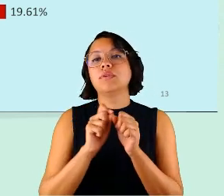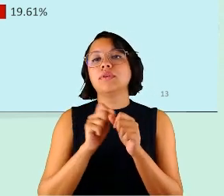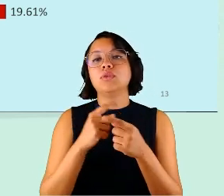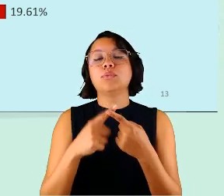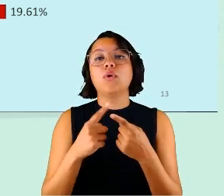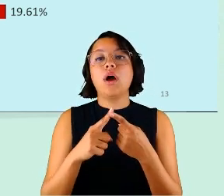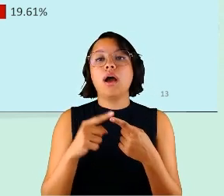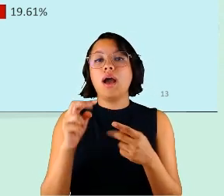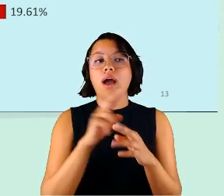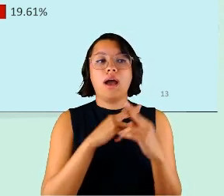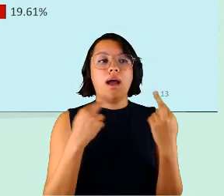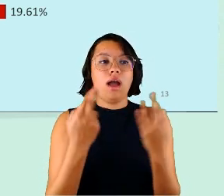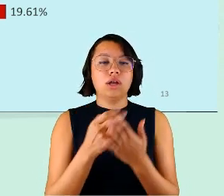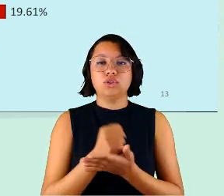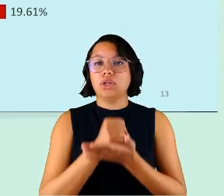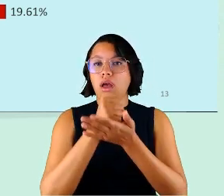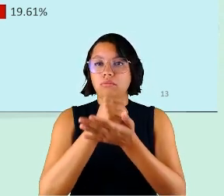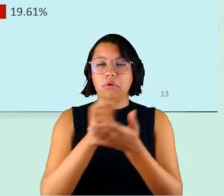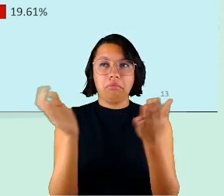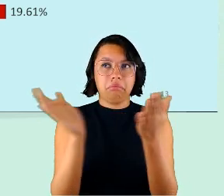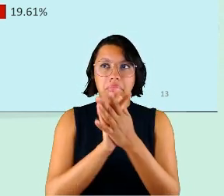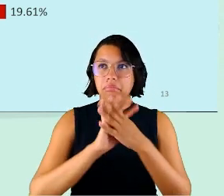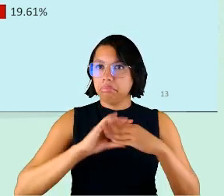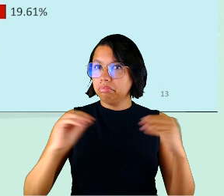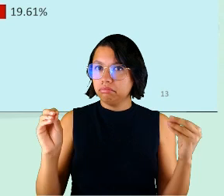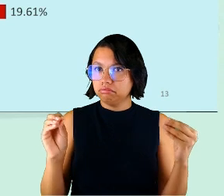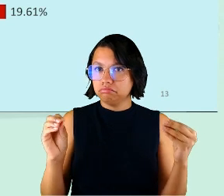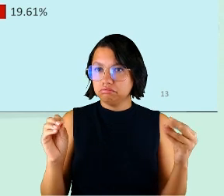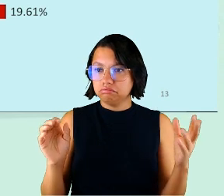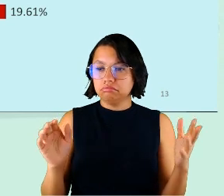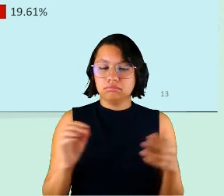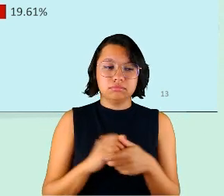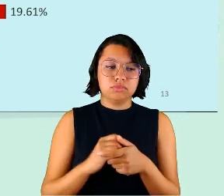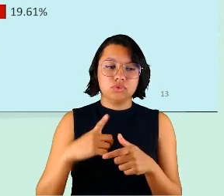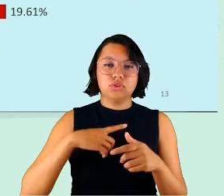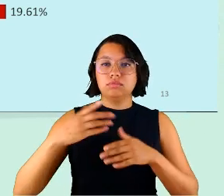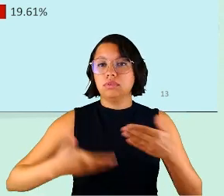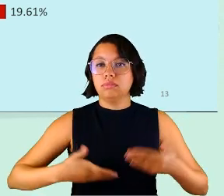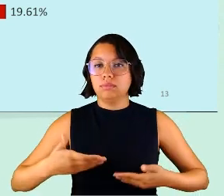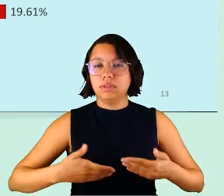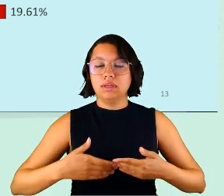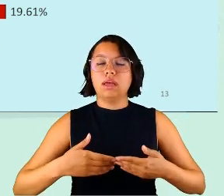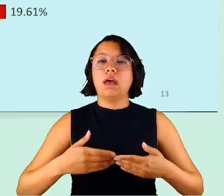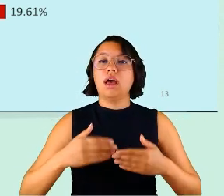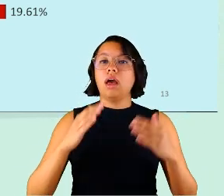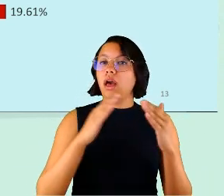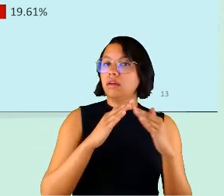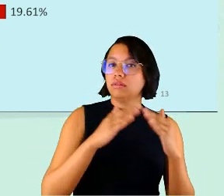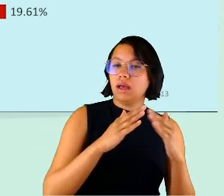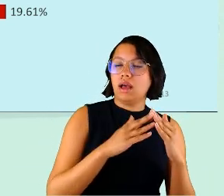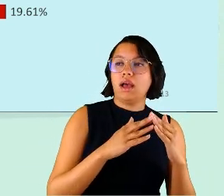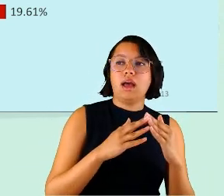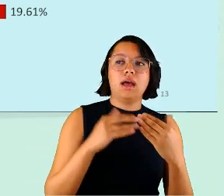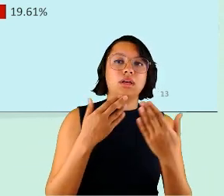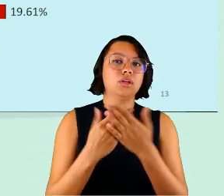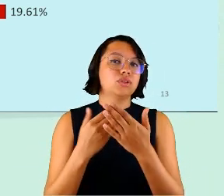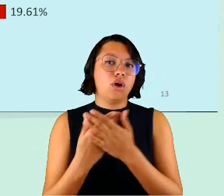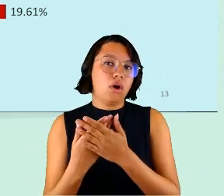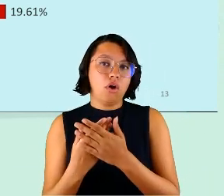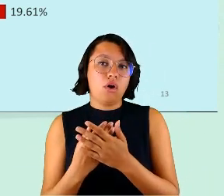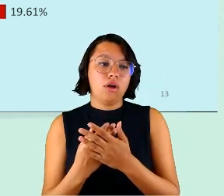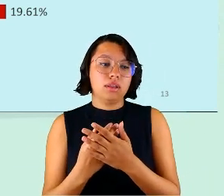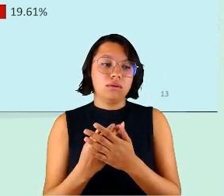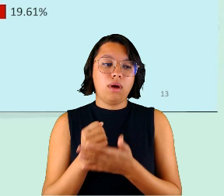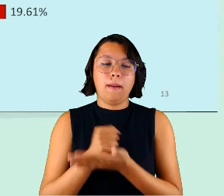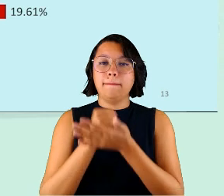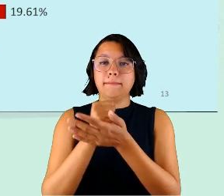porque a rede de apoio desapareceu não se tinha os empregados domésticos e nem as escolas e nem